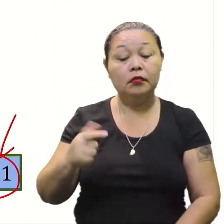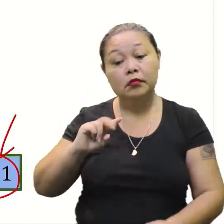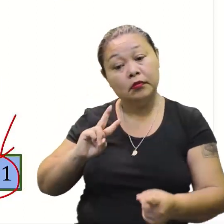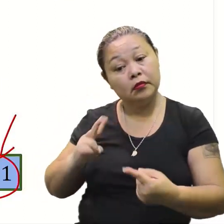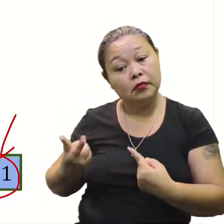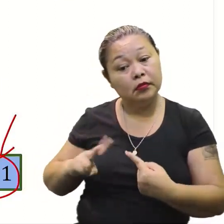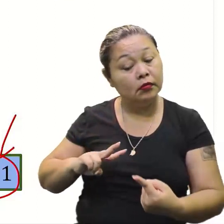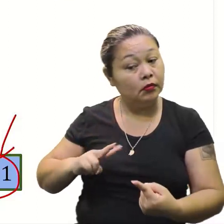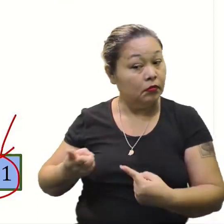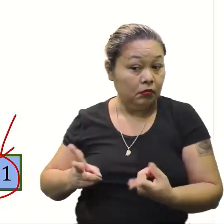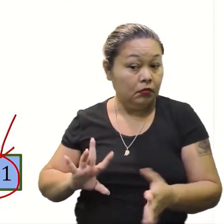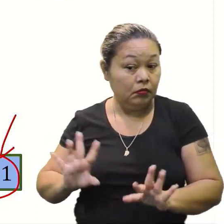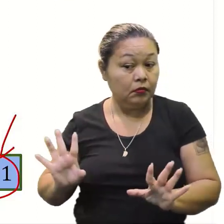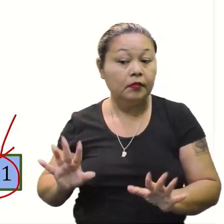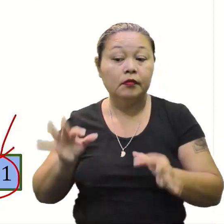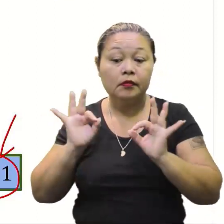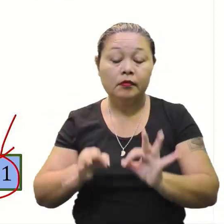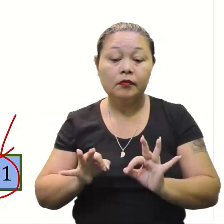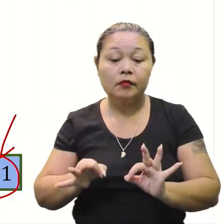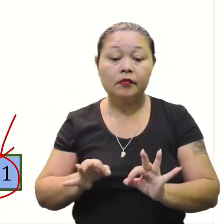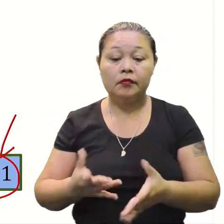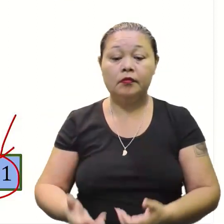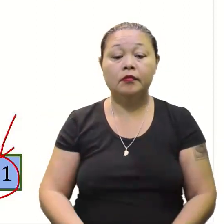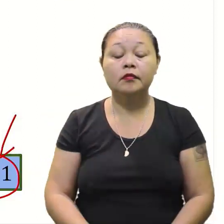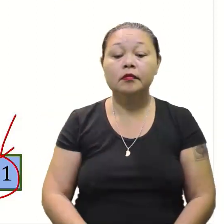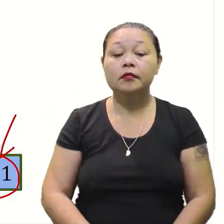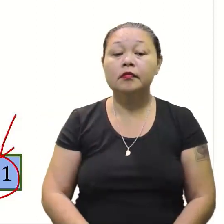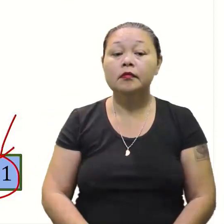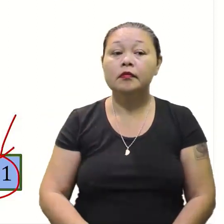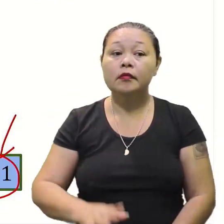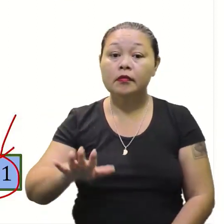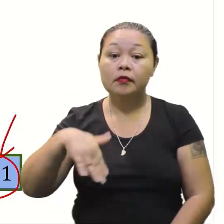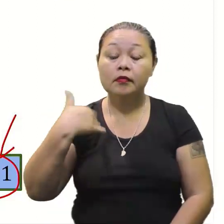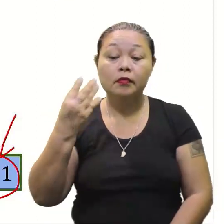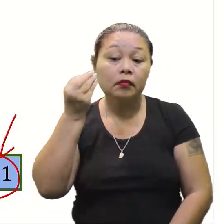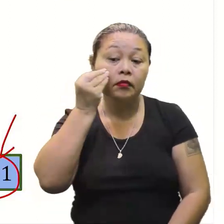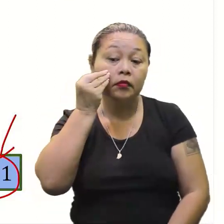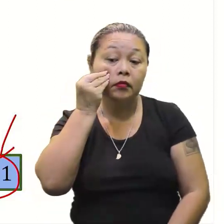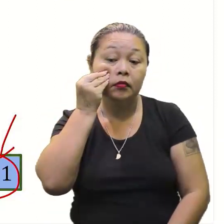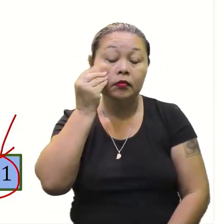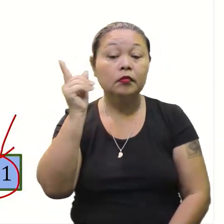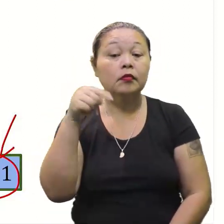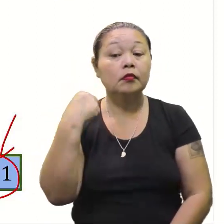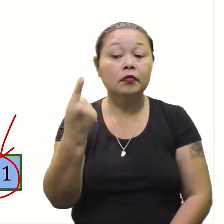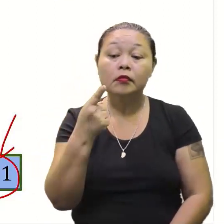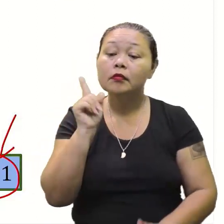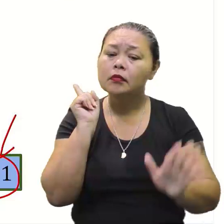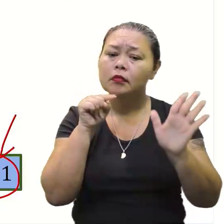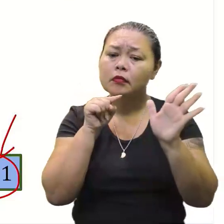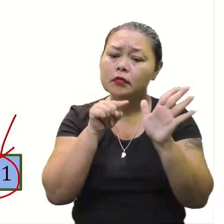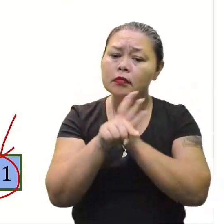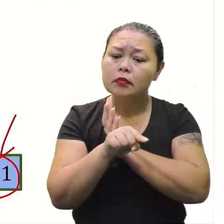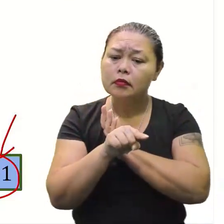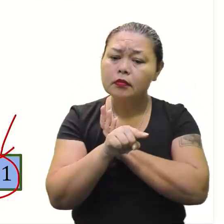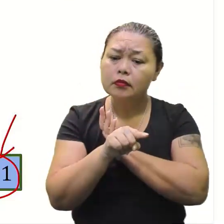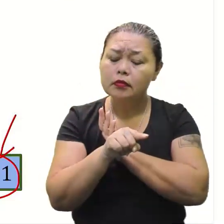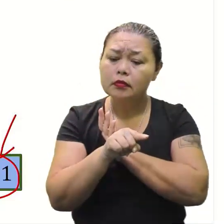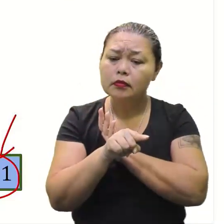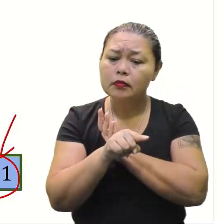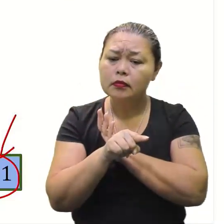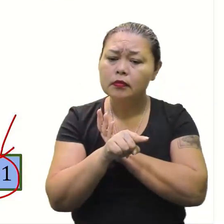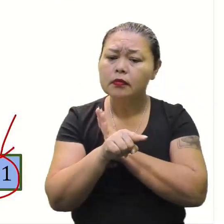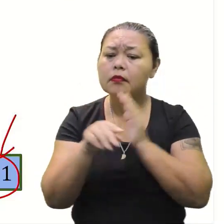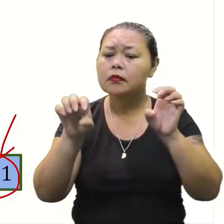vice-versa, não faria diferença, certo? Certinho. E a prova real, professor Maurício? Pois é, é isso que eu ia perguntar agora. Beleza,